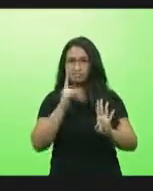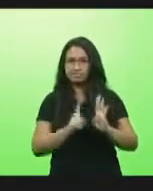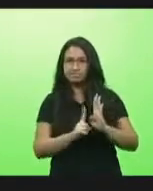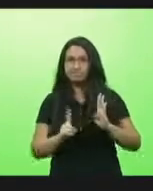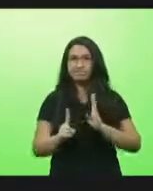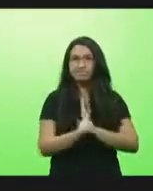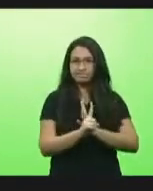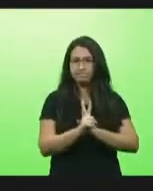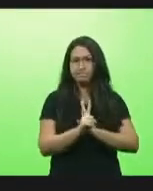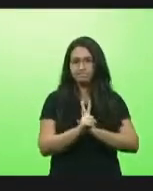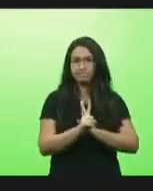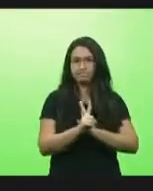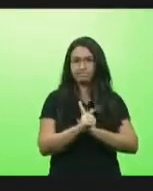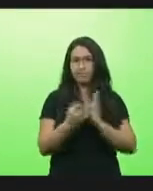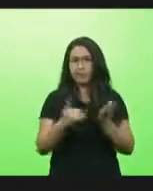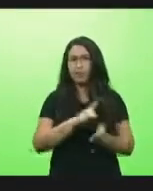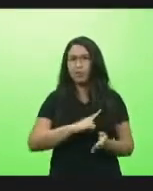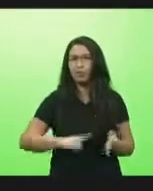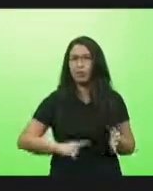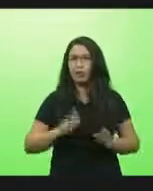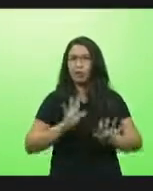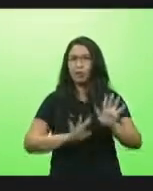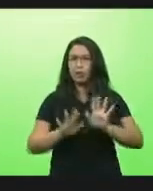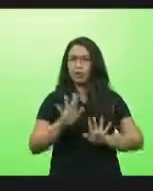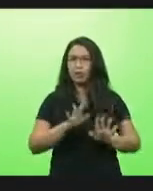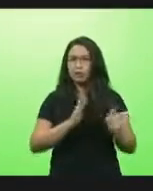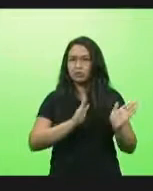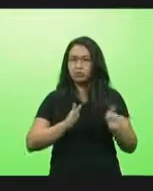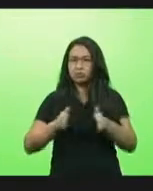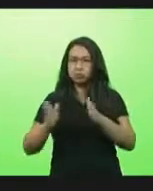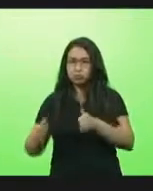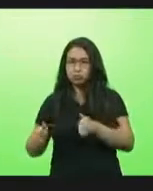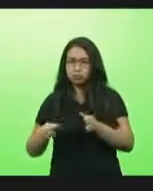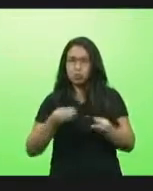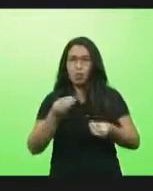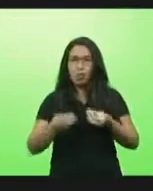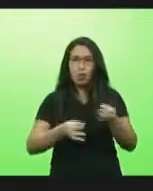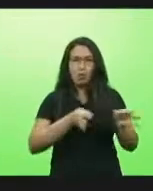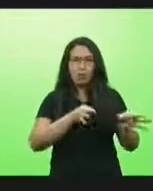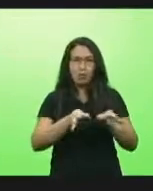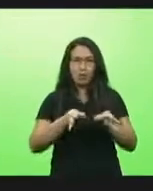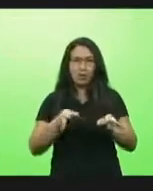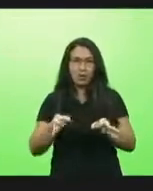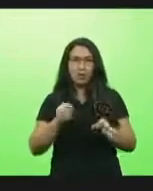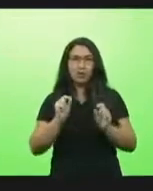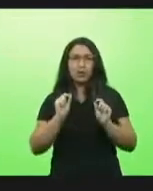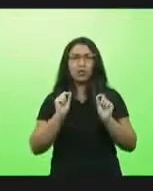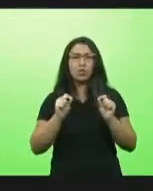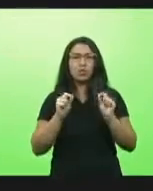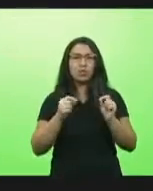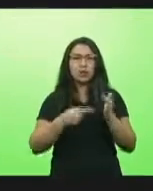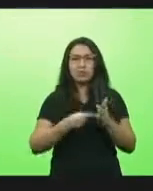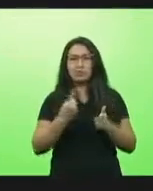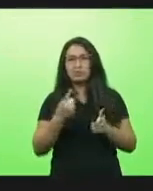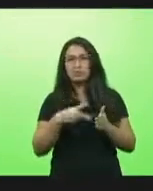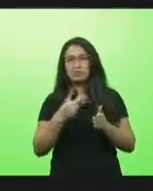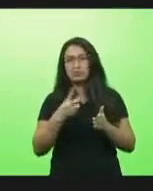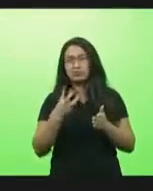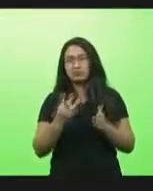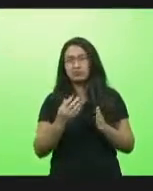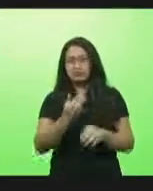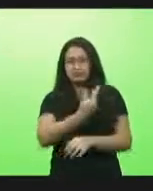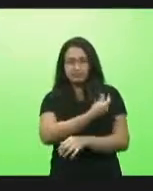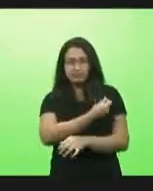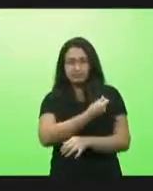cuidando da logística a vacina que vem do governo federal do ministério da saúde vem o governo tem feito muito bem a logística e